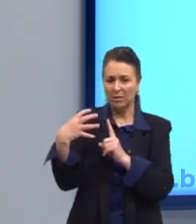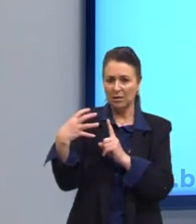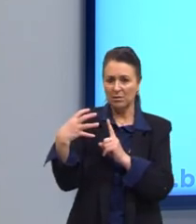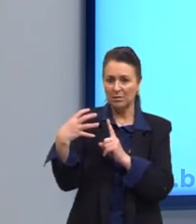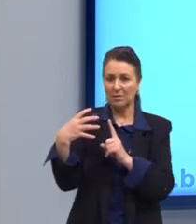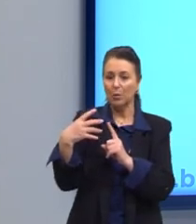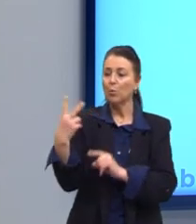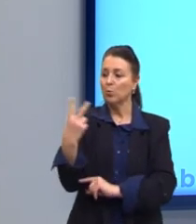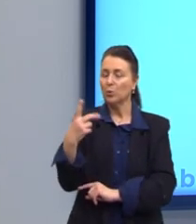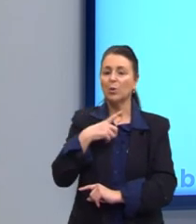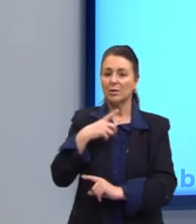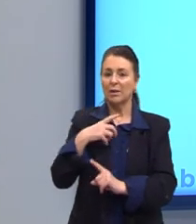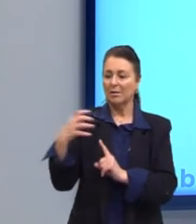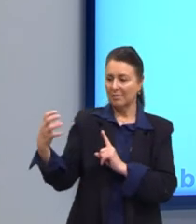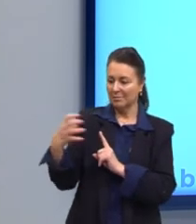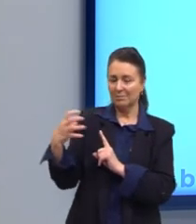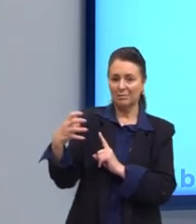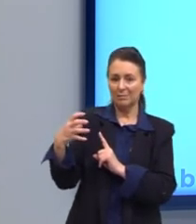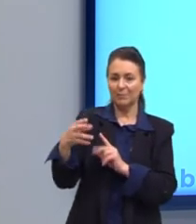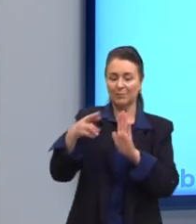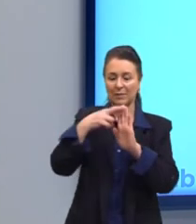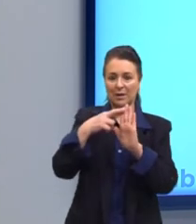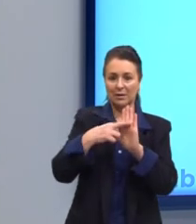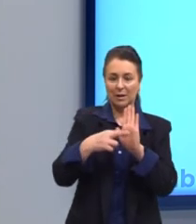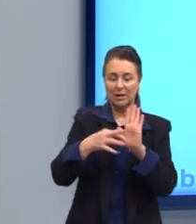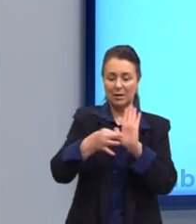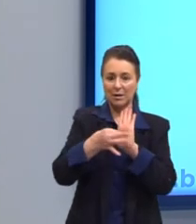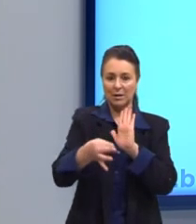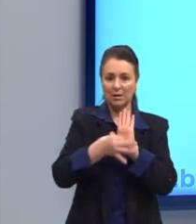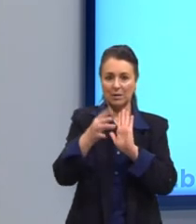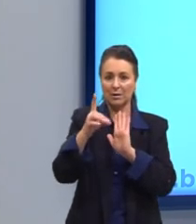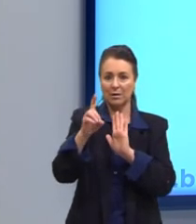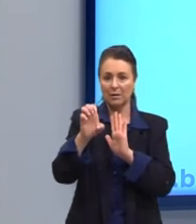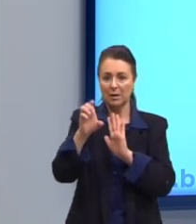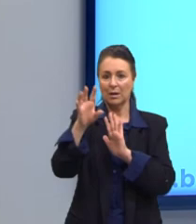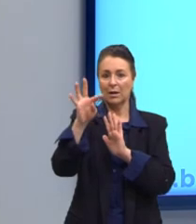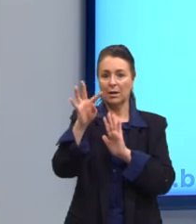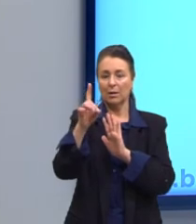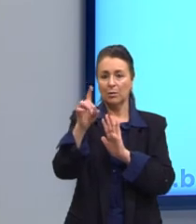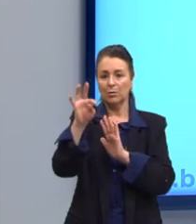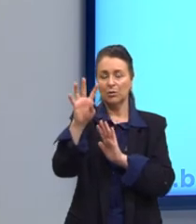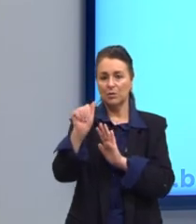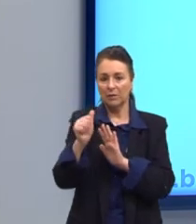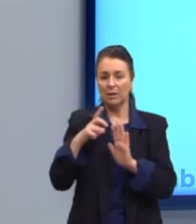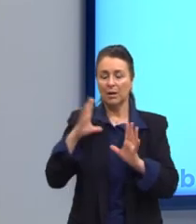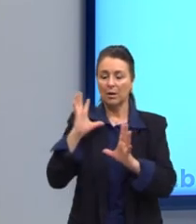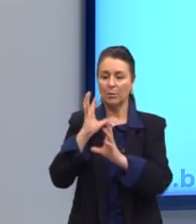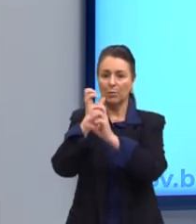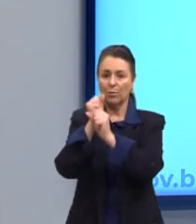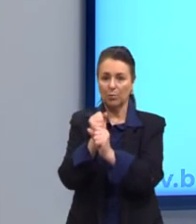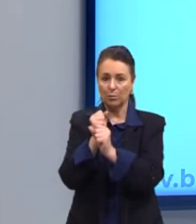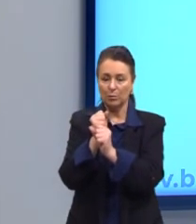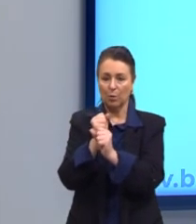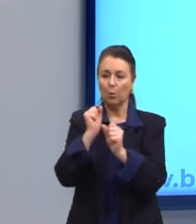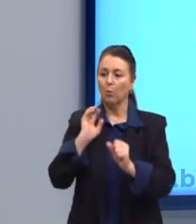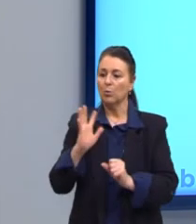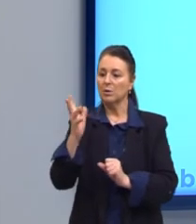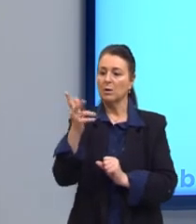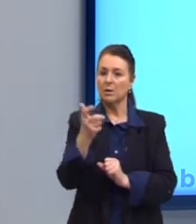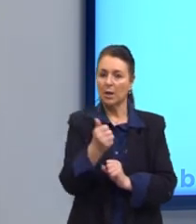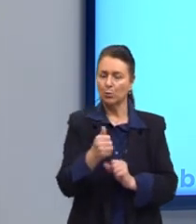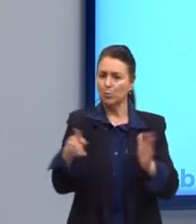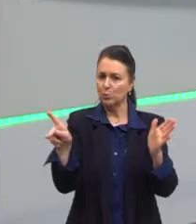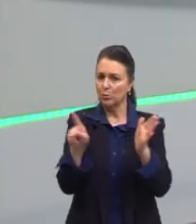têm interferência. As regras da argumentação dedutiva chegam a uma conclusão partindo de dados particulares.